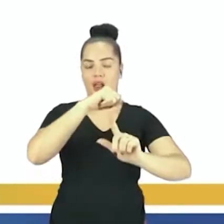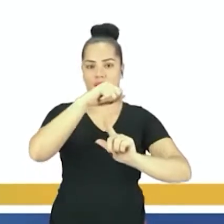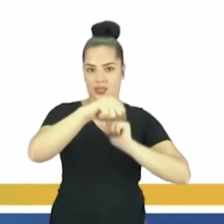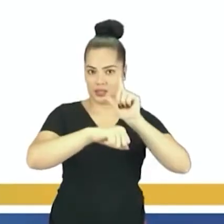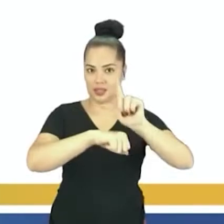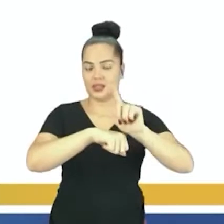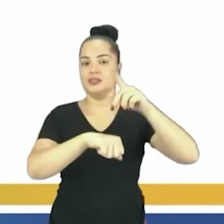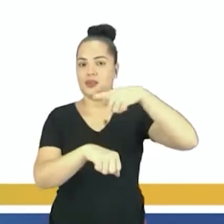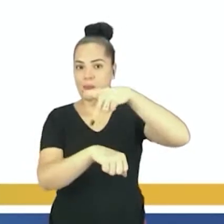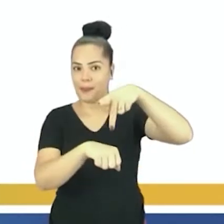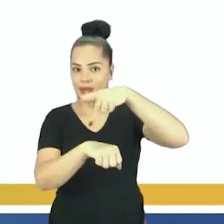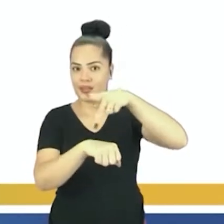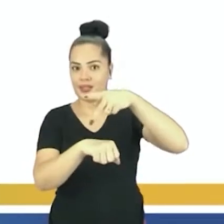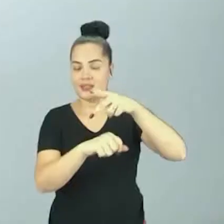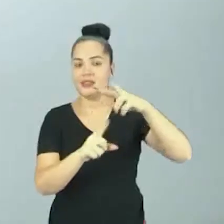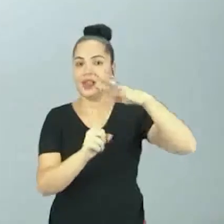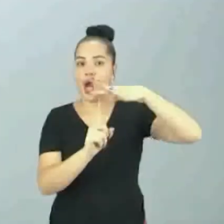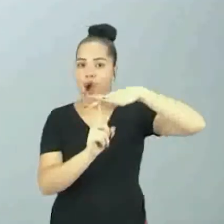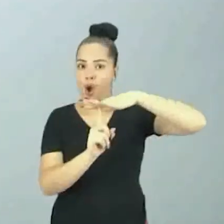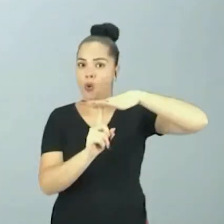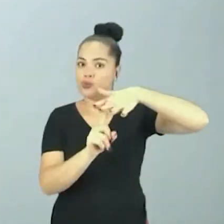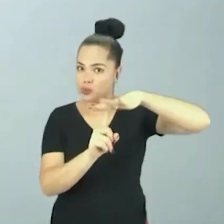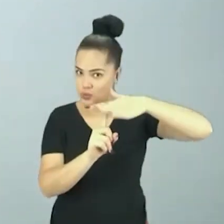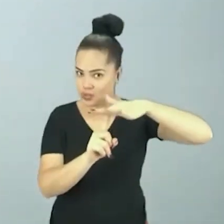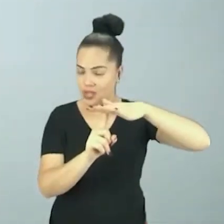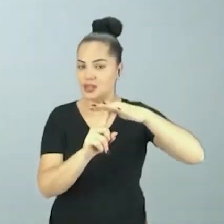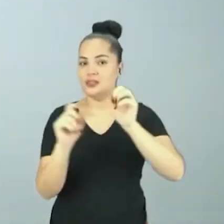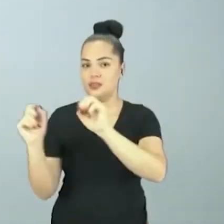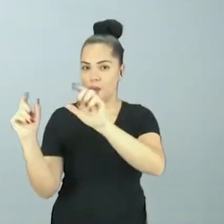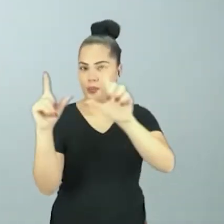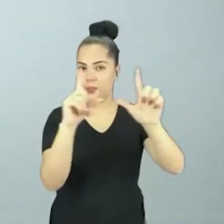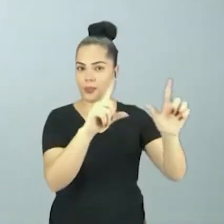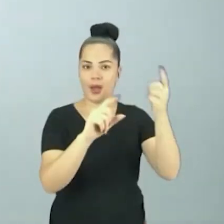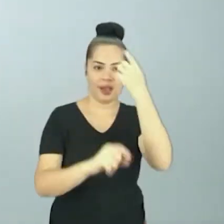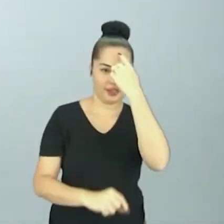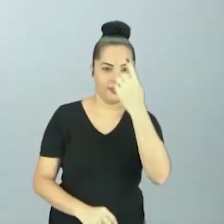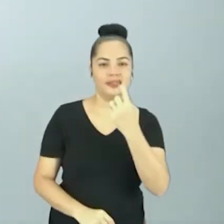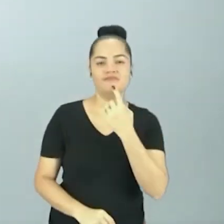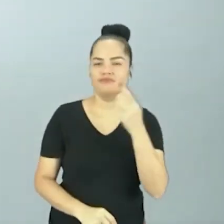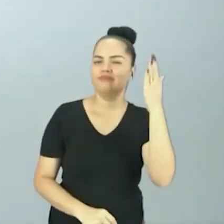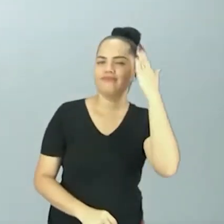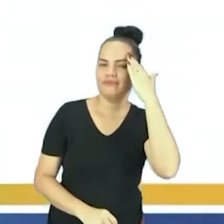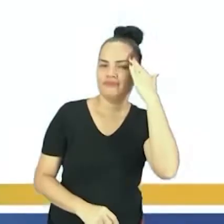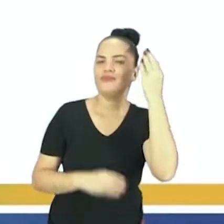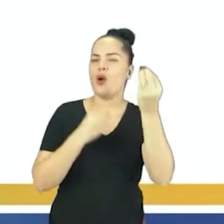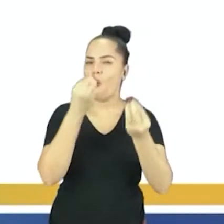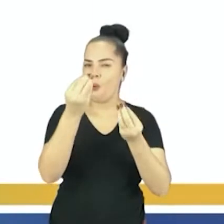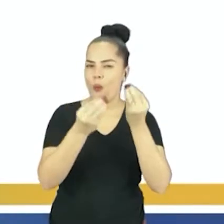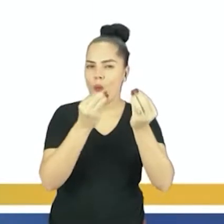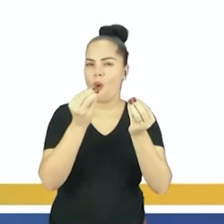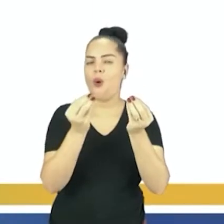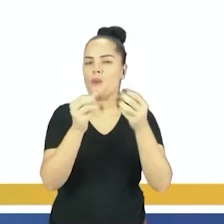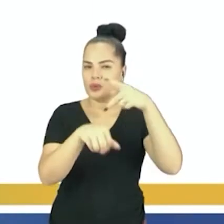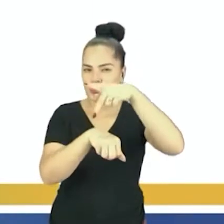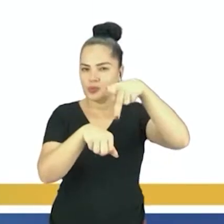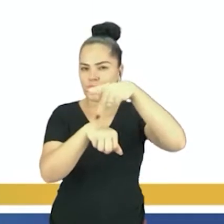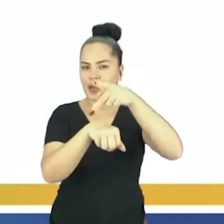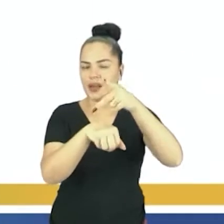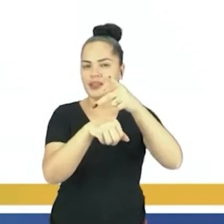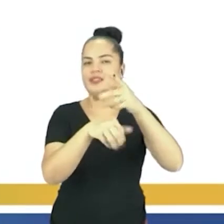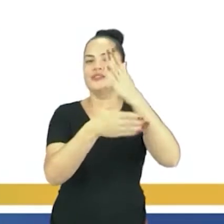o sistema socialista. Veja agora a imagem para a gente entender como é que estava essa divisão. Então,